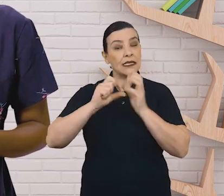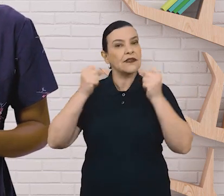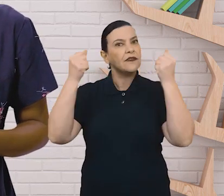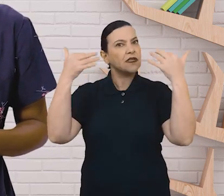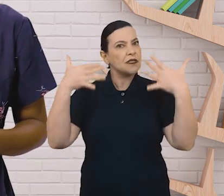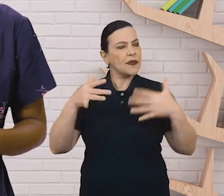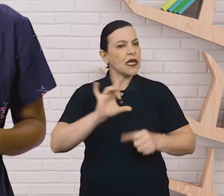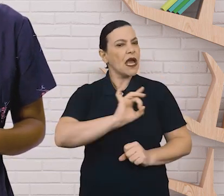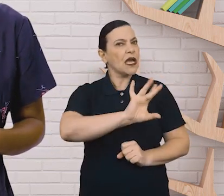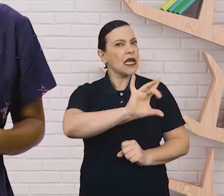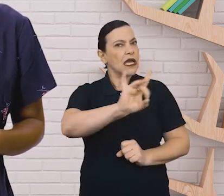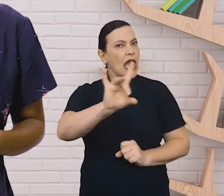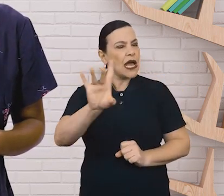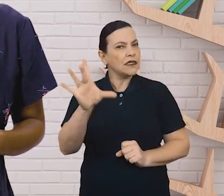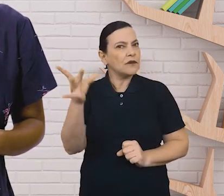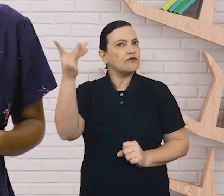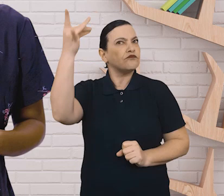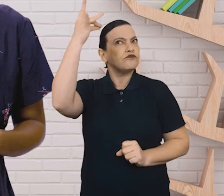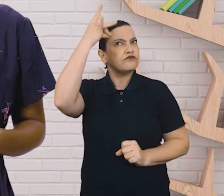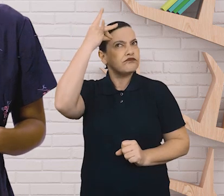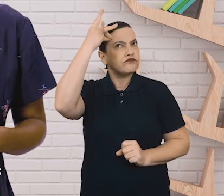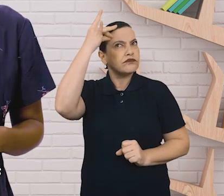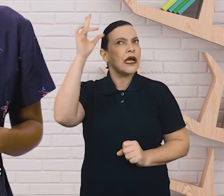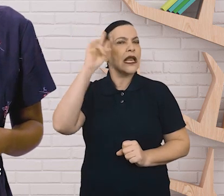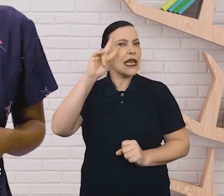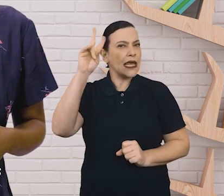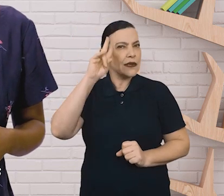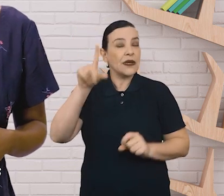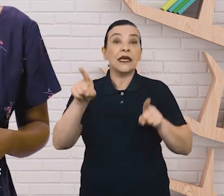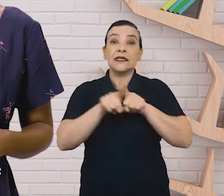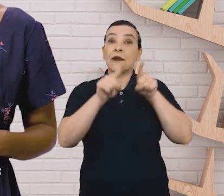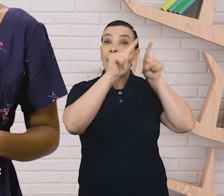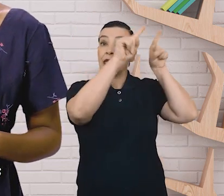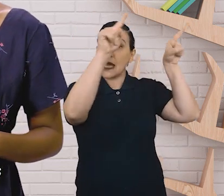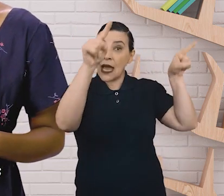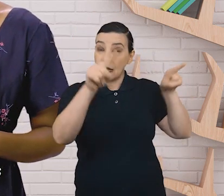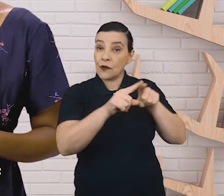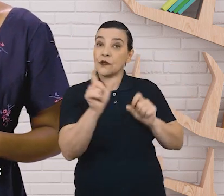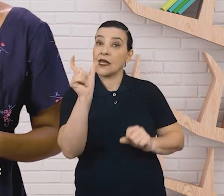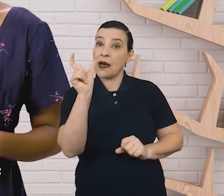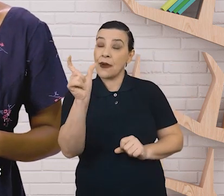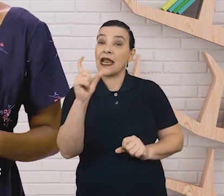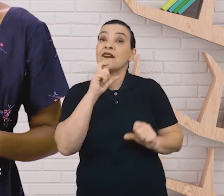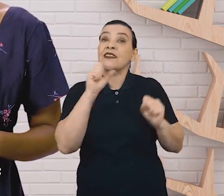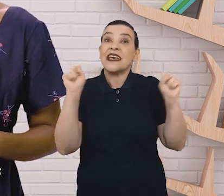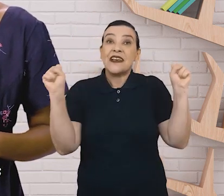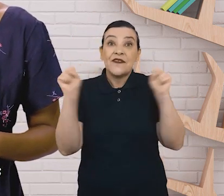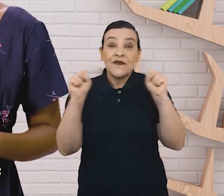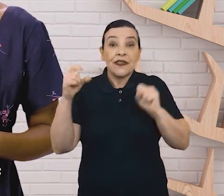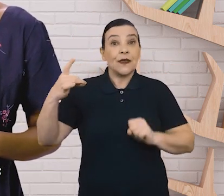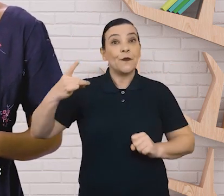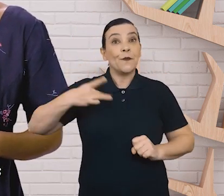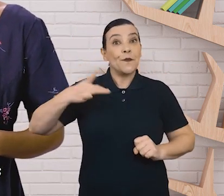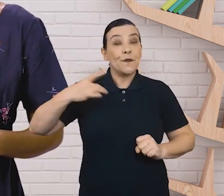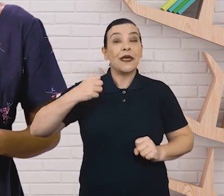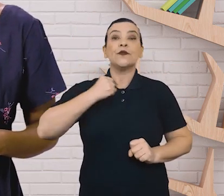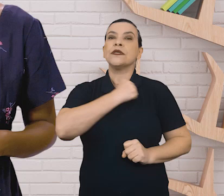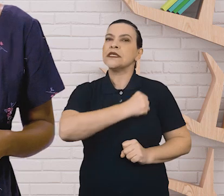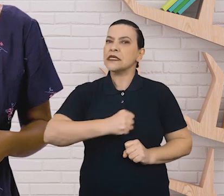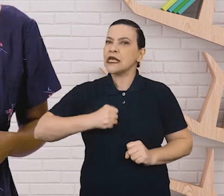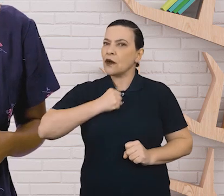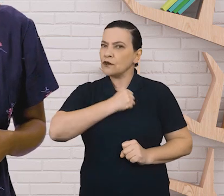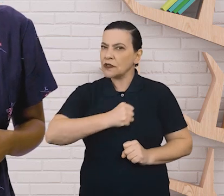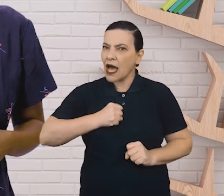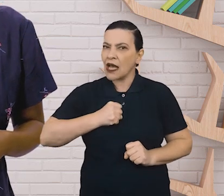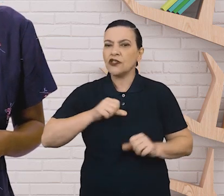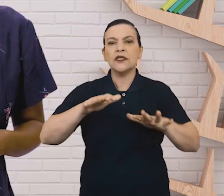veja o que ficou marcado na memória de cada um. Escreva na lousa as palavras frio, medo e saudades, para que